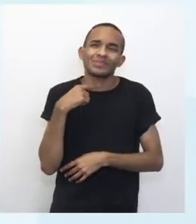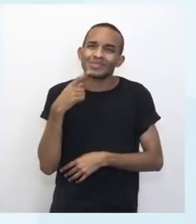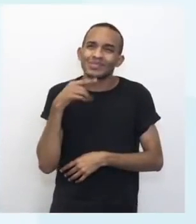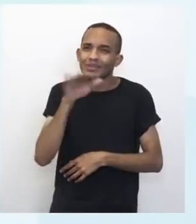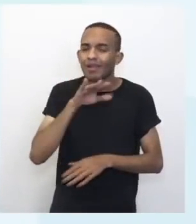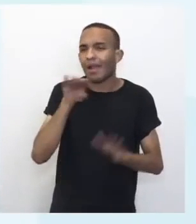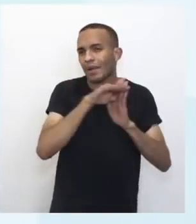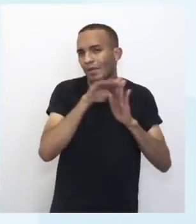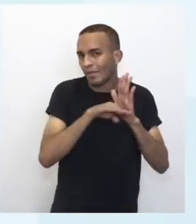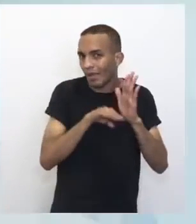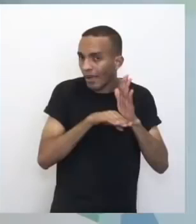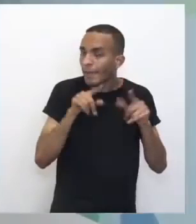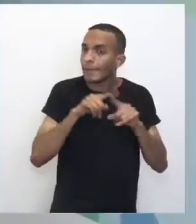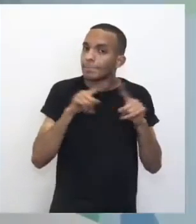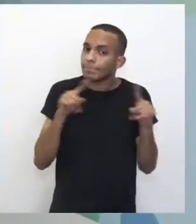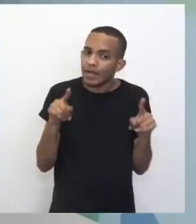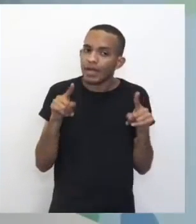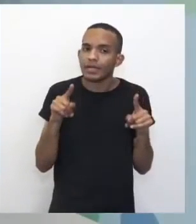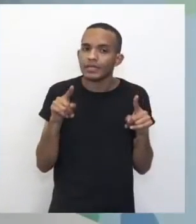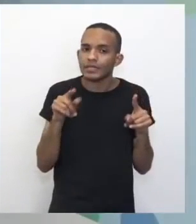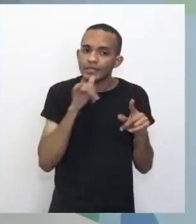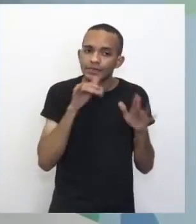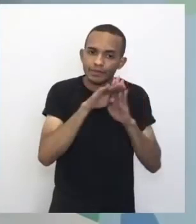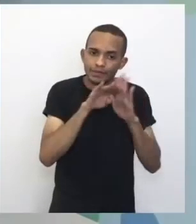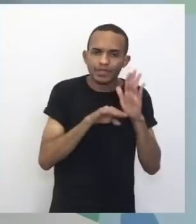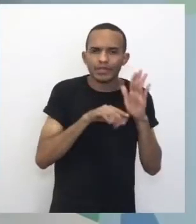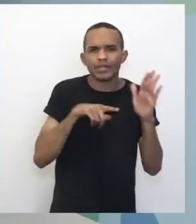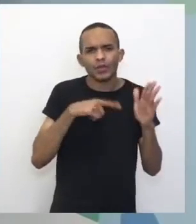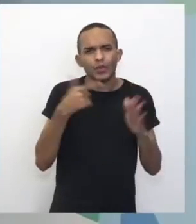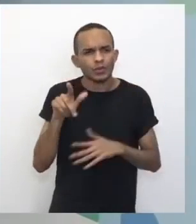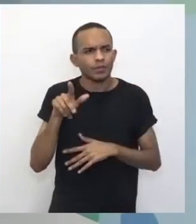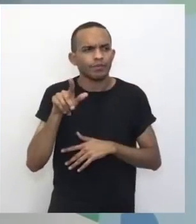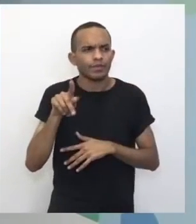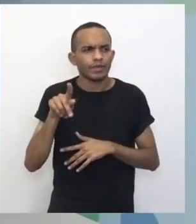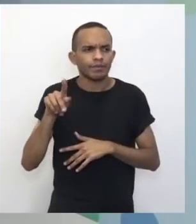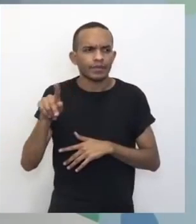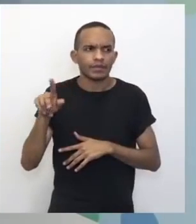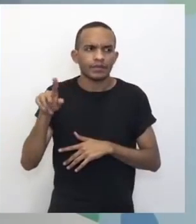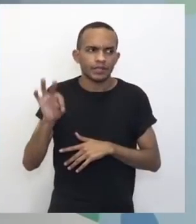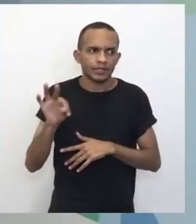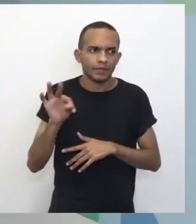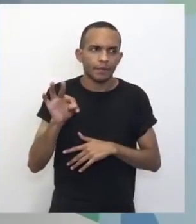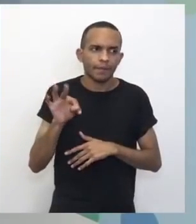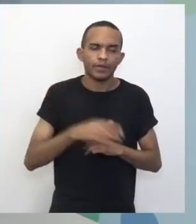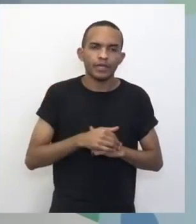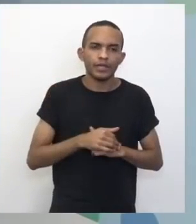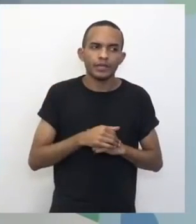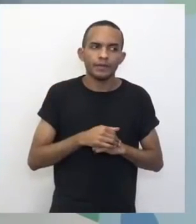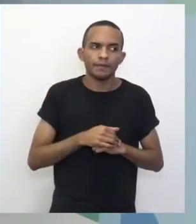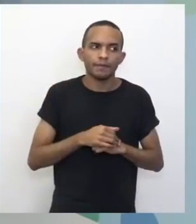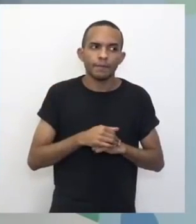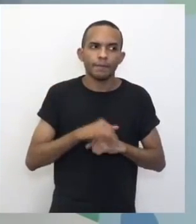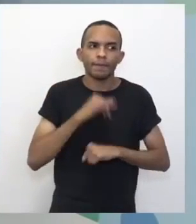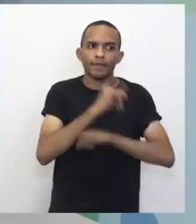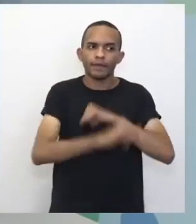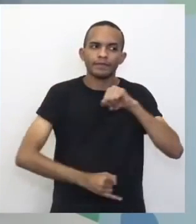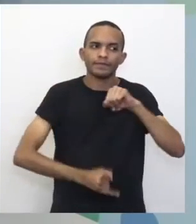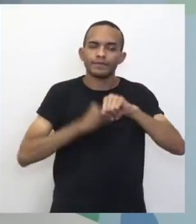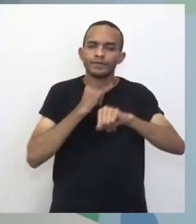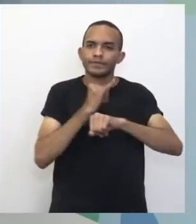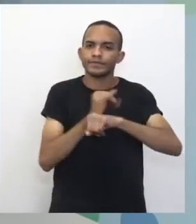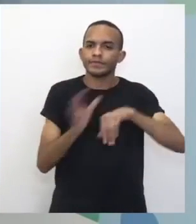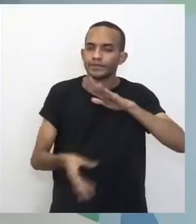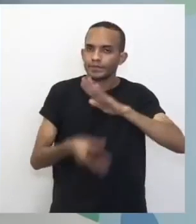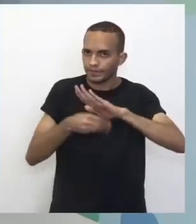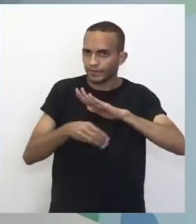repositório, mas no repositório tem o PPT, né? Que é esse material que vocês conseguem. No material do PPT, vocês têm acesso a esse QR